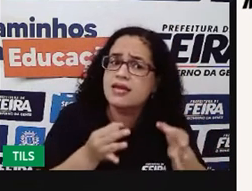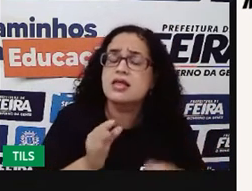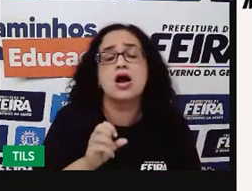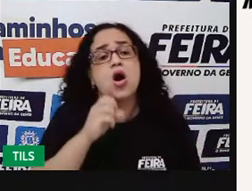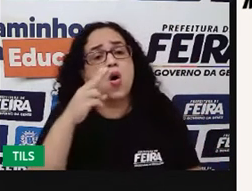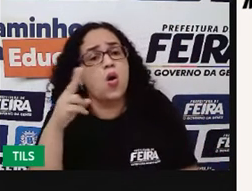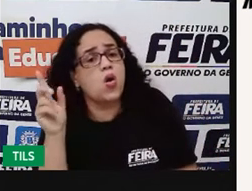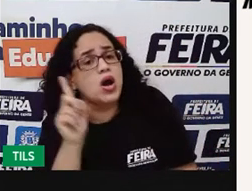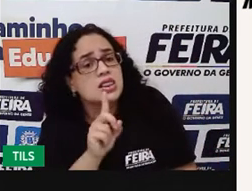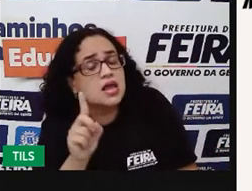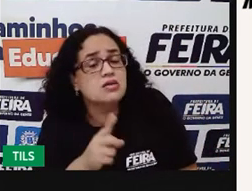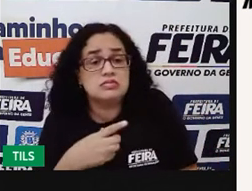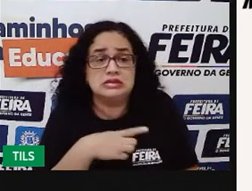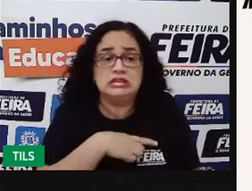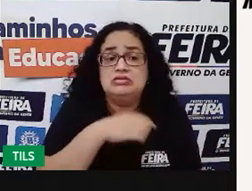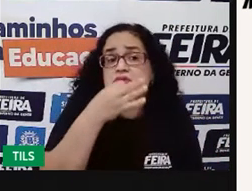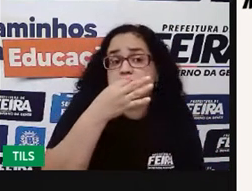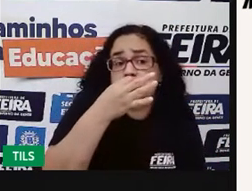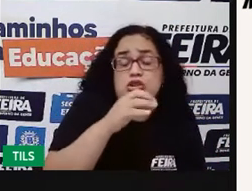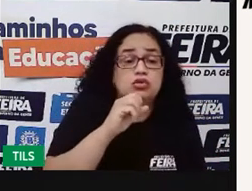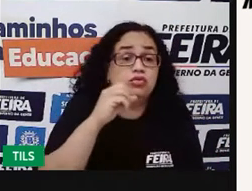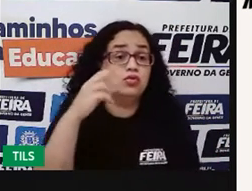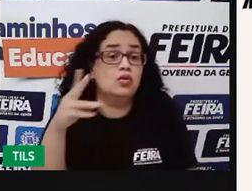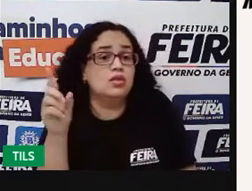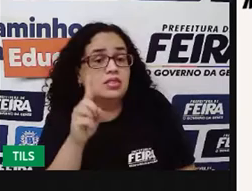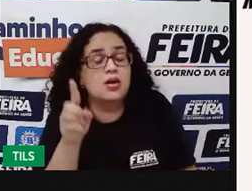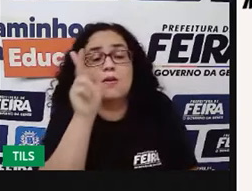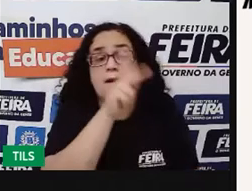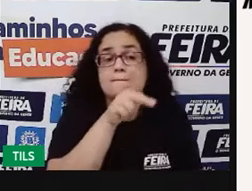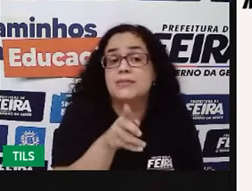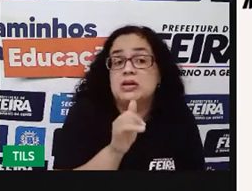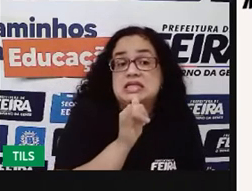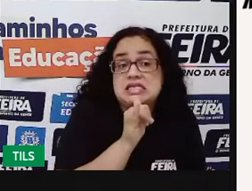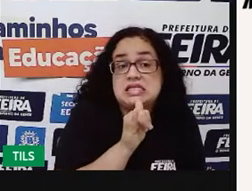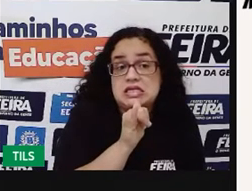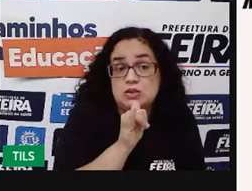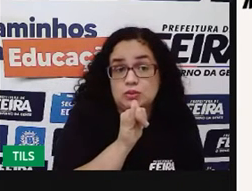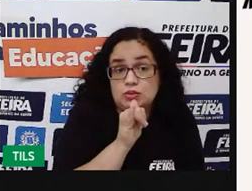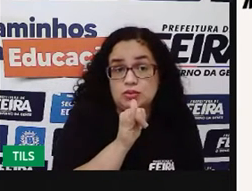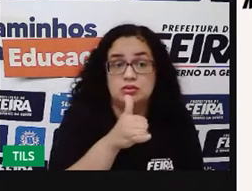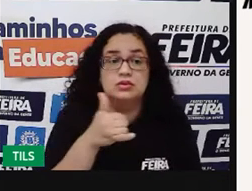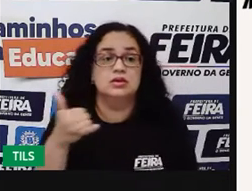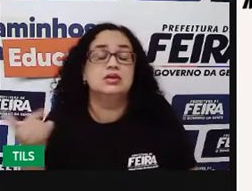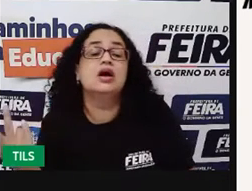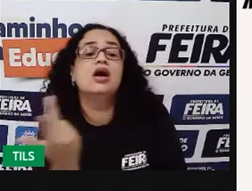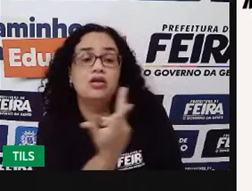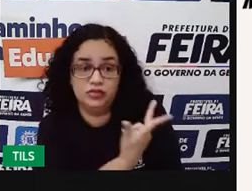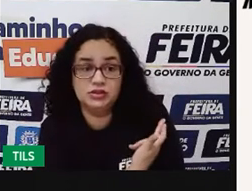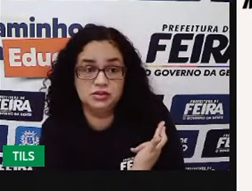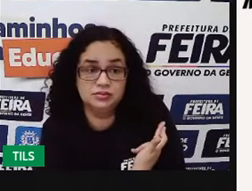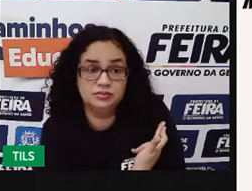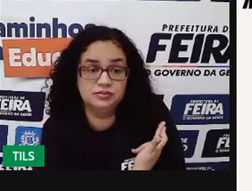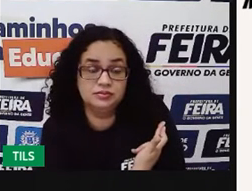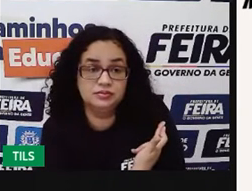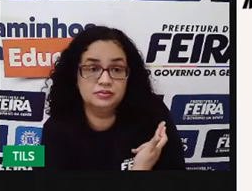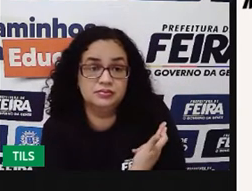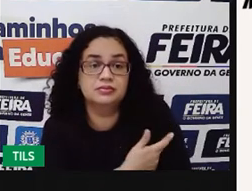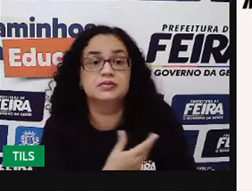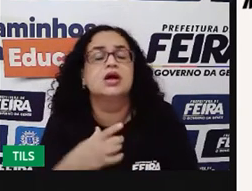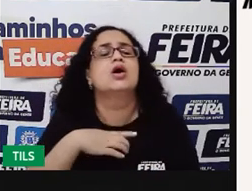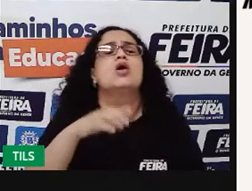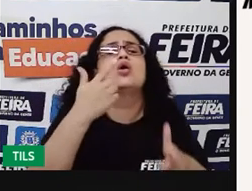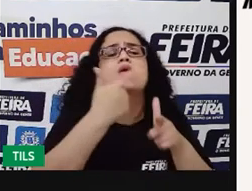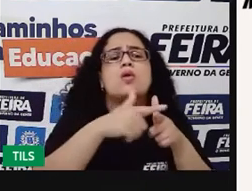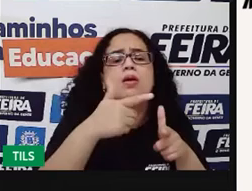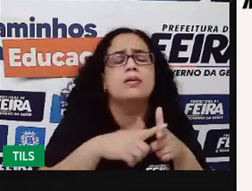alcançou o seu objetivo ou não. A prova vai dar o exemplo aqui da vacinação. A gente está... Qual o